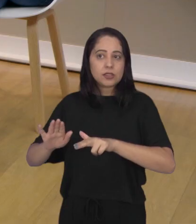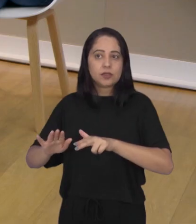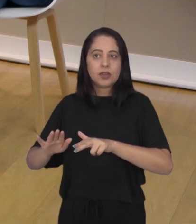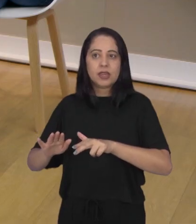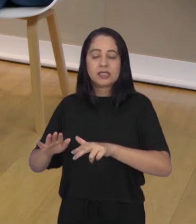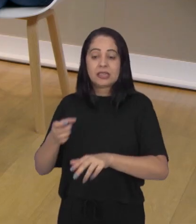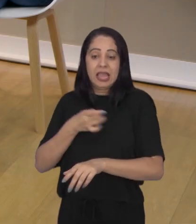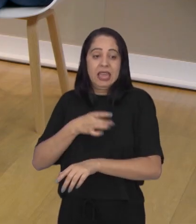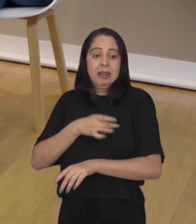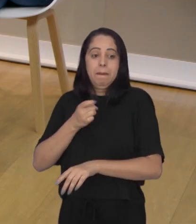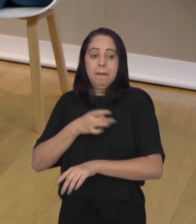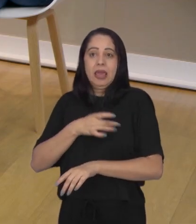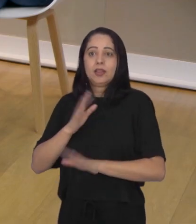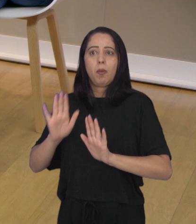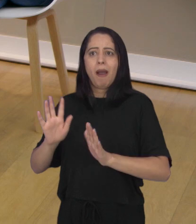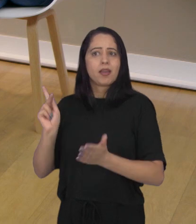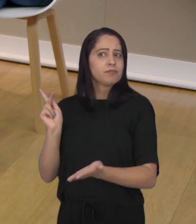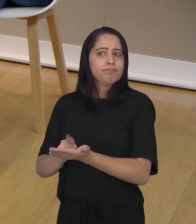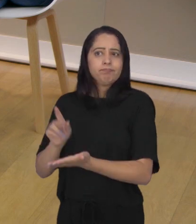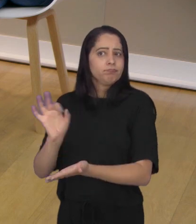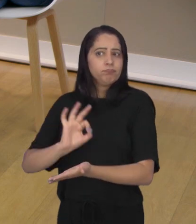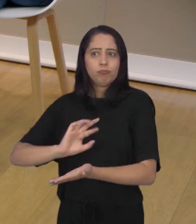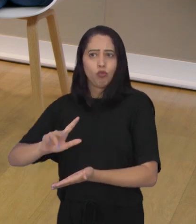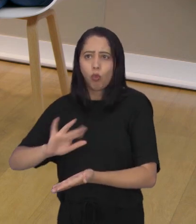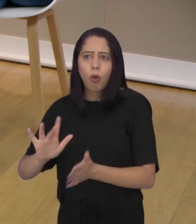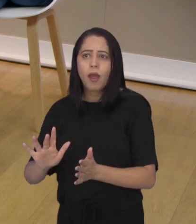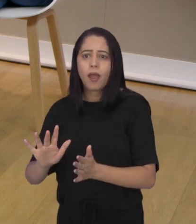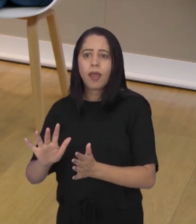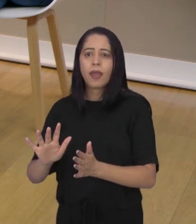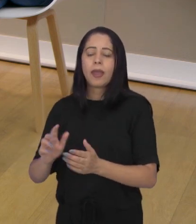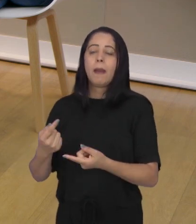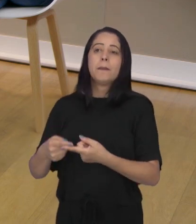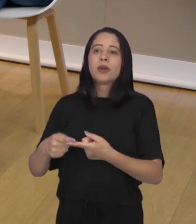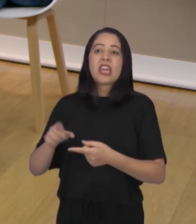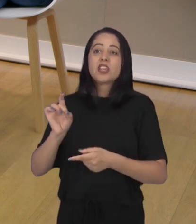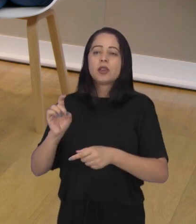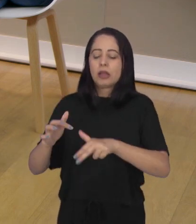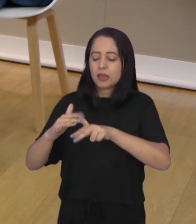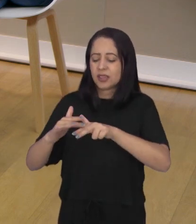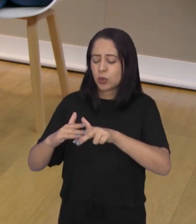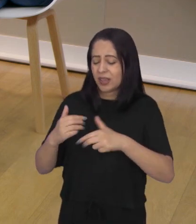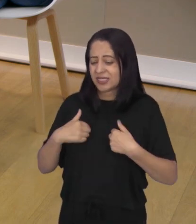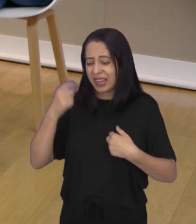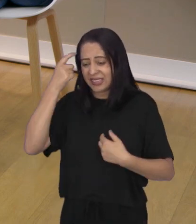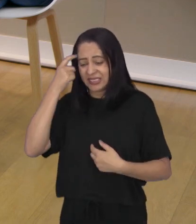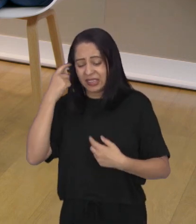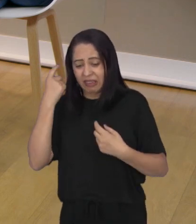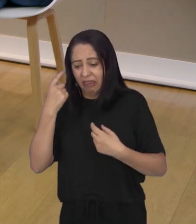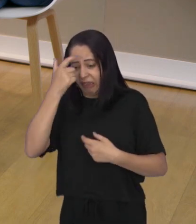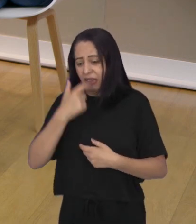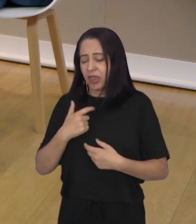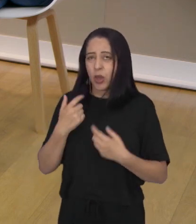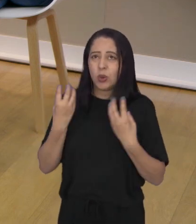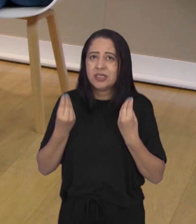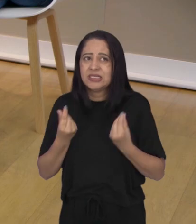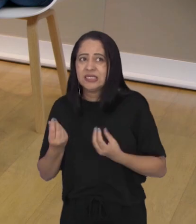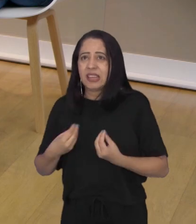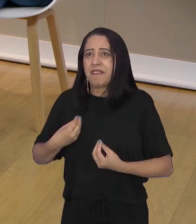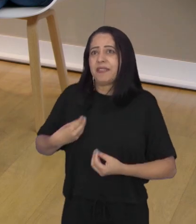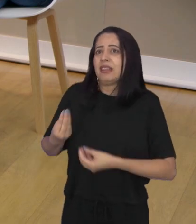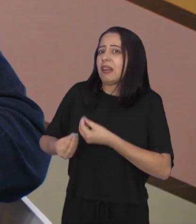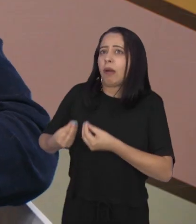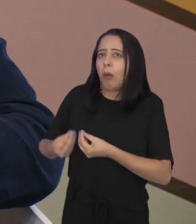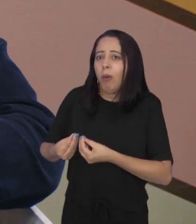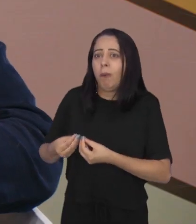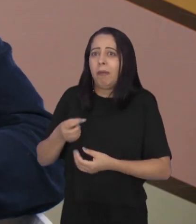porque esses medos podem ser fantasiosos, né? Porque ele não entendeu o que está acontecendo, claramente. Ele pode começar a ter pensamentos que não condizem